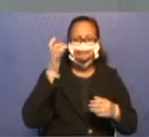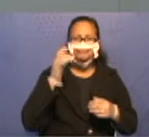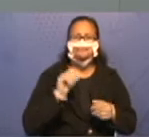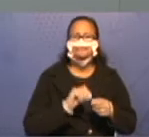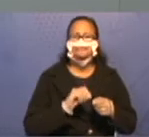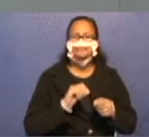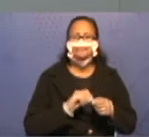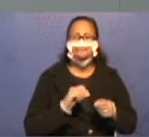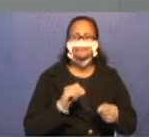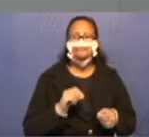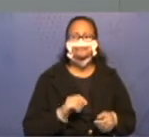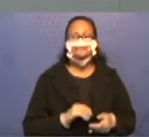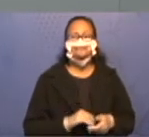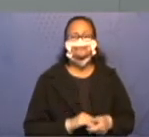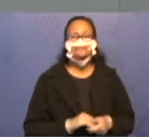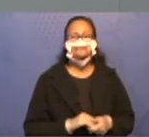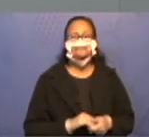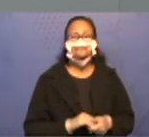resolver.